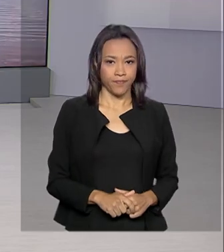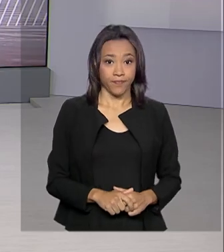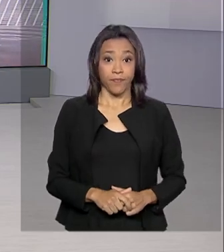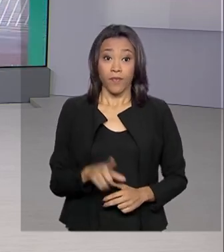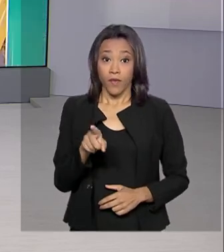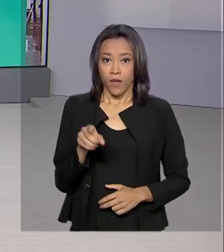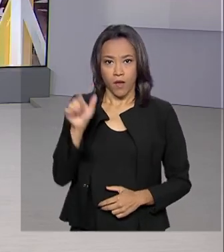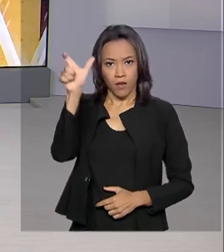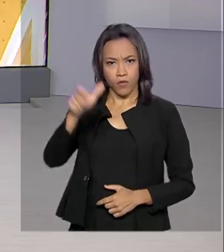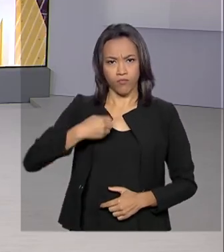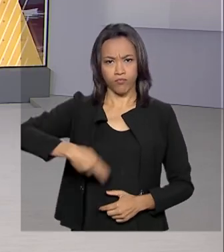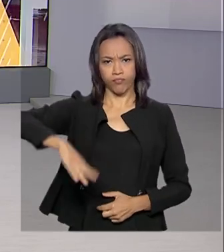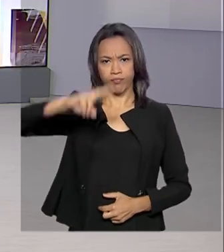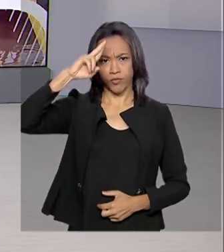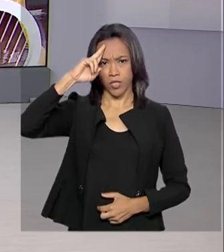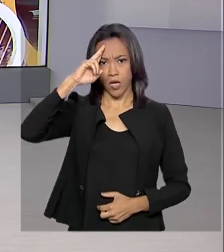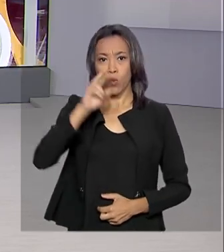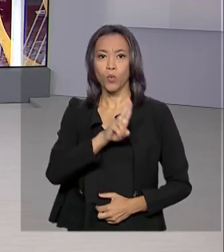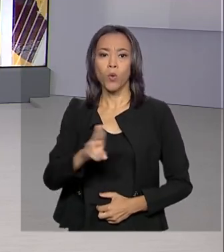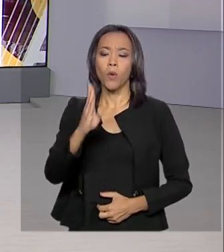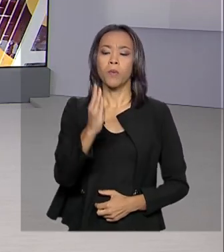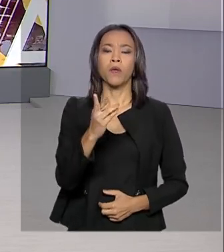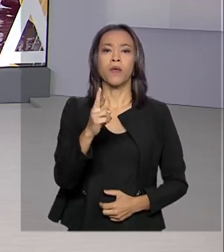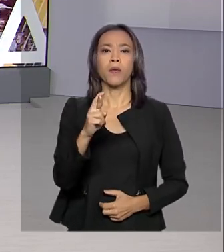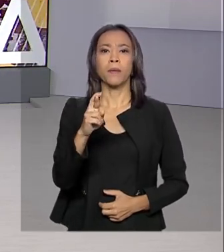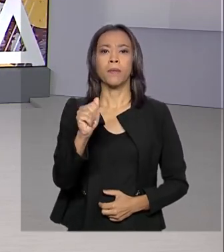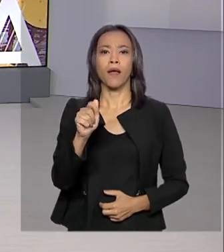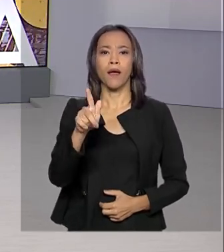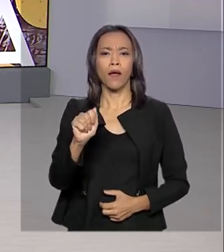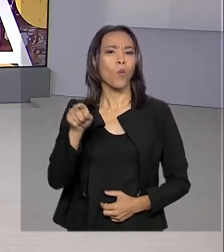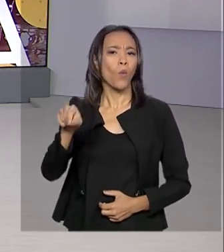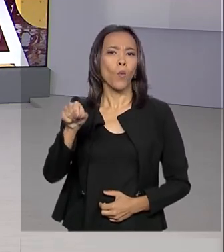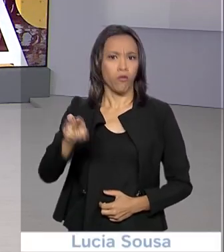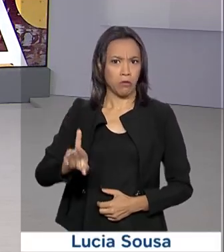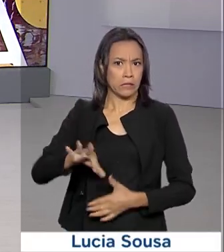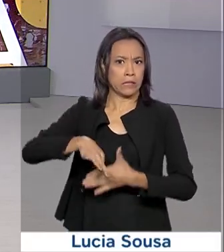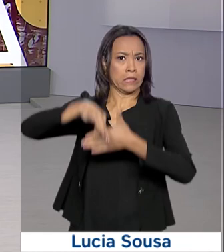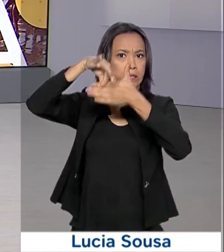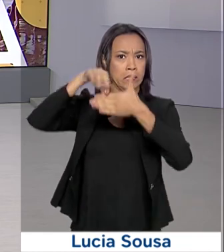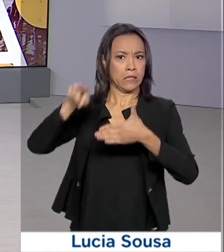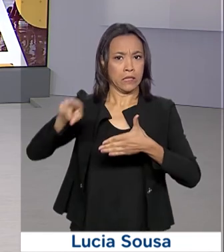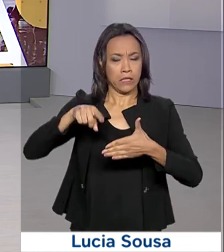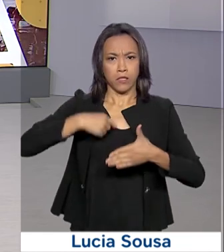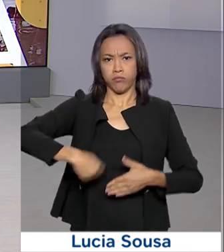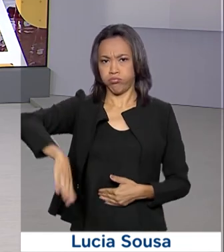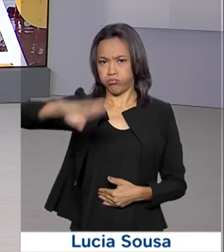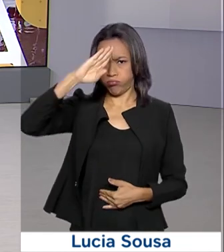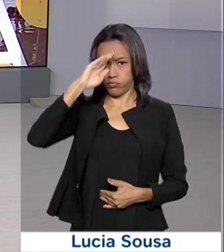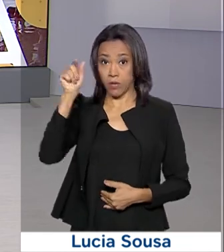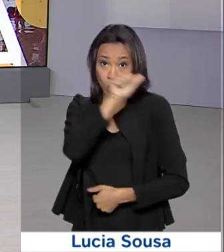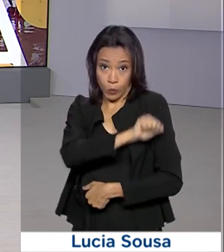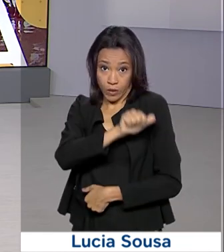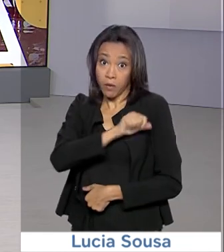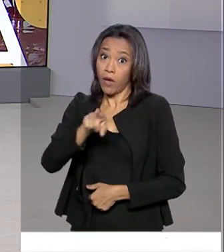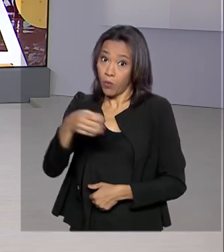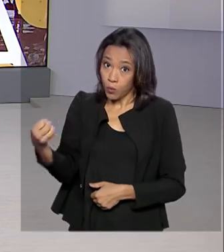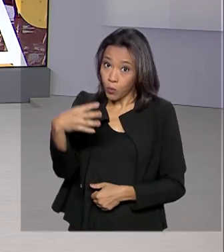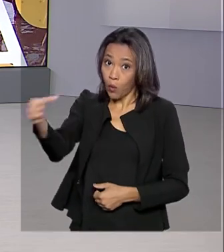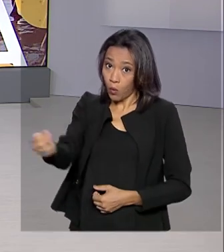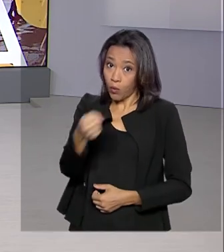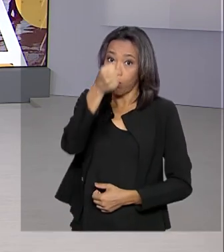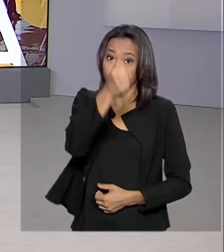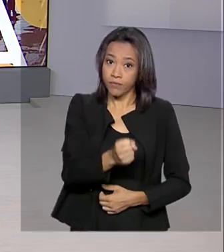O general Braga Neto, que comandou a intervenção federal no Rio de Janeiro em 2018, é o novo chefe da Casa Civil.